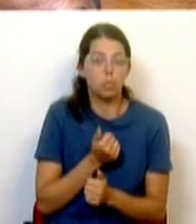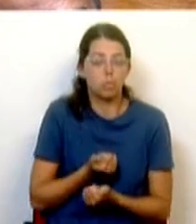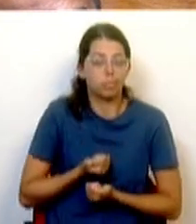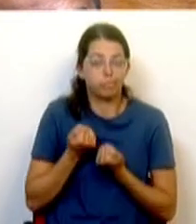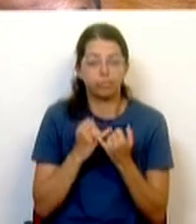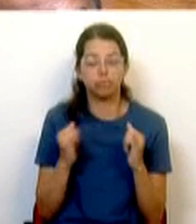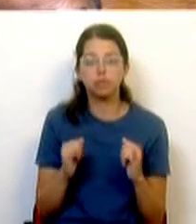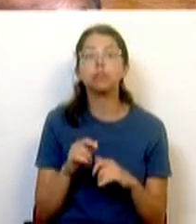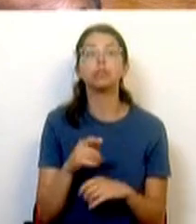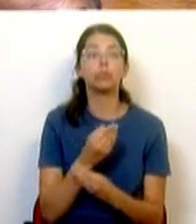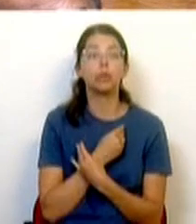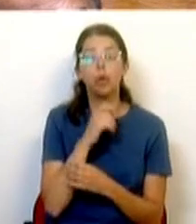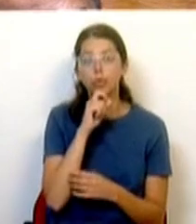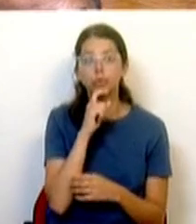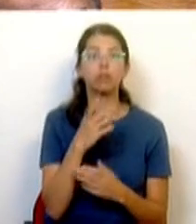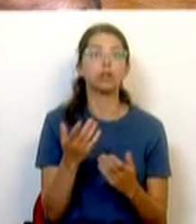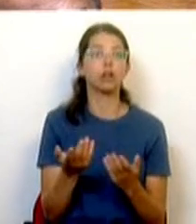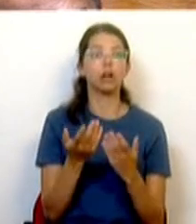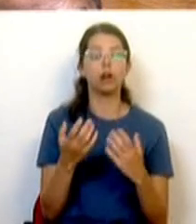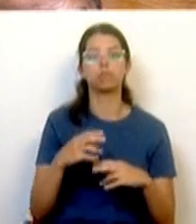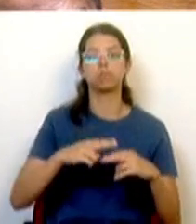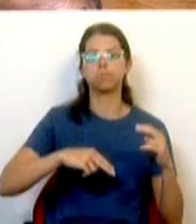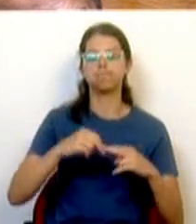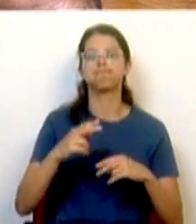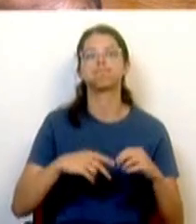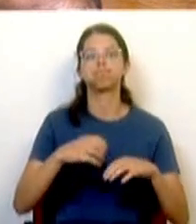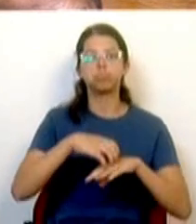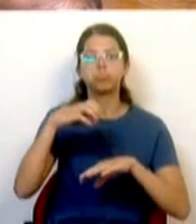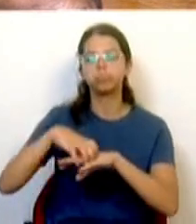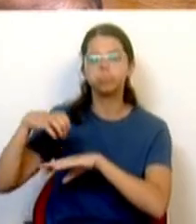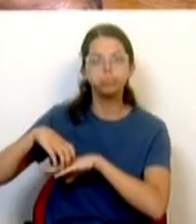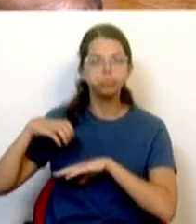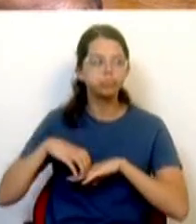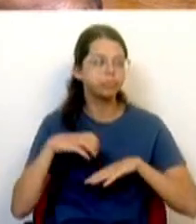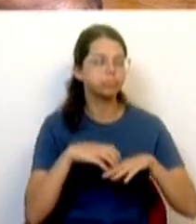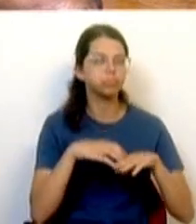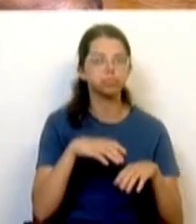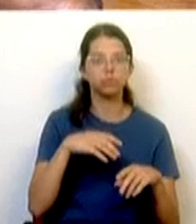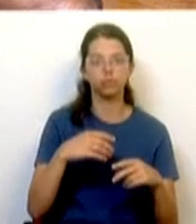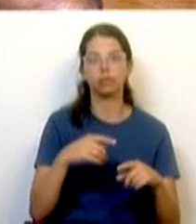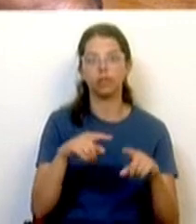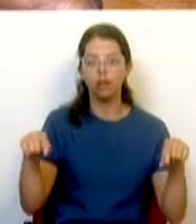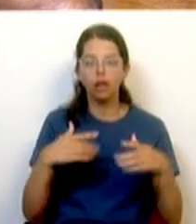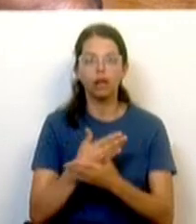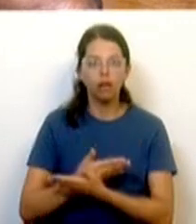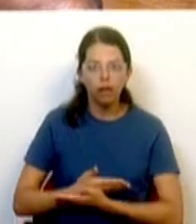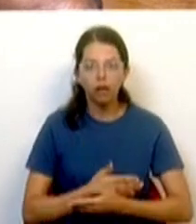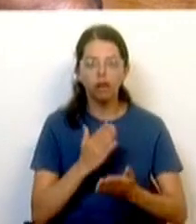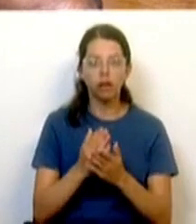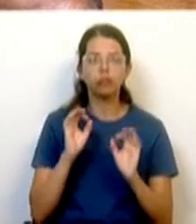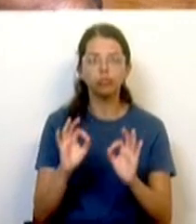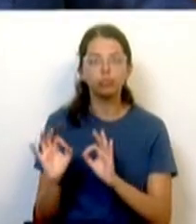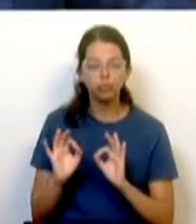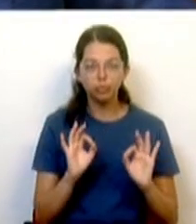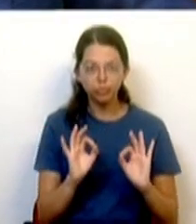provavelmente avançar com a construção que iria demorar anos e anos numa rede pública de creche e depois, efetivamente, quando a